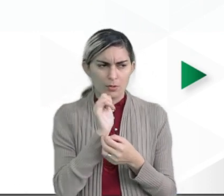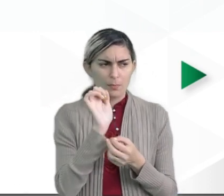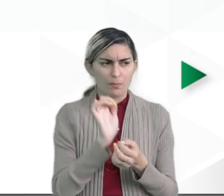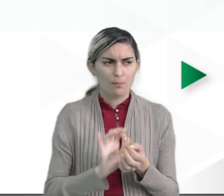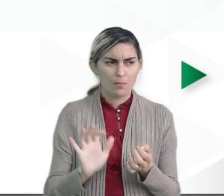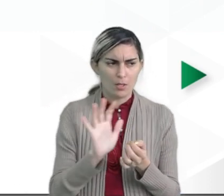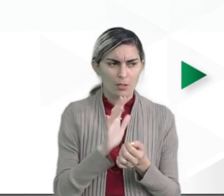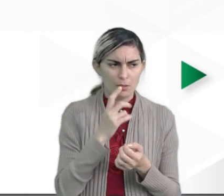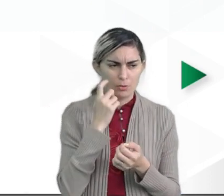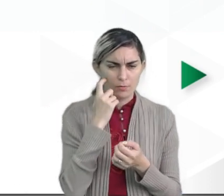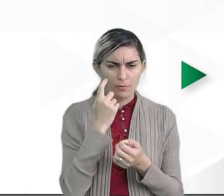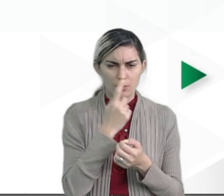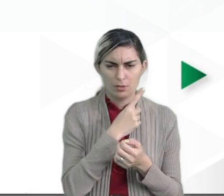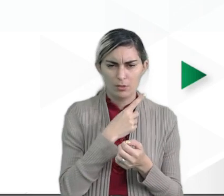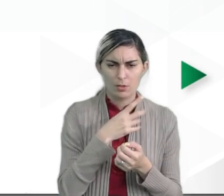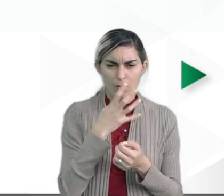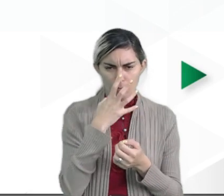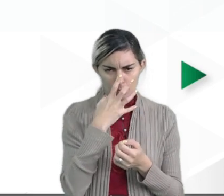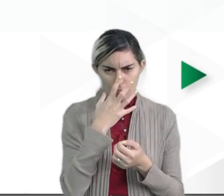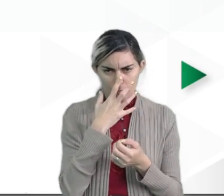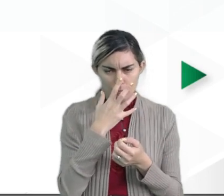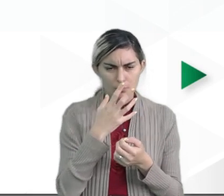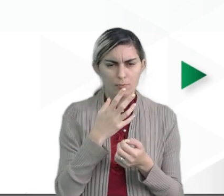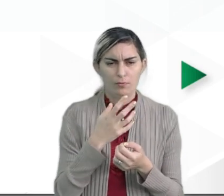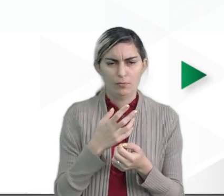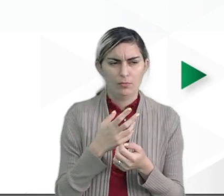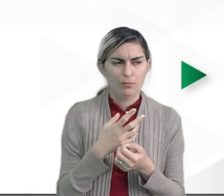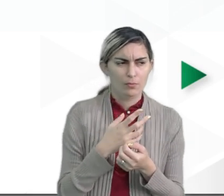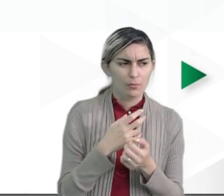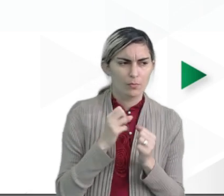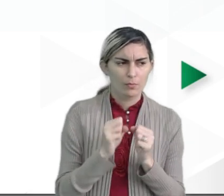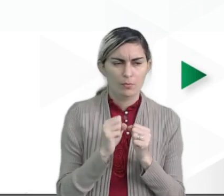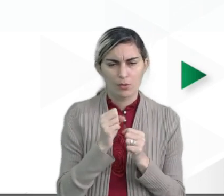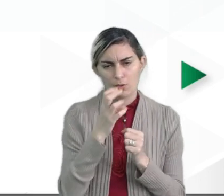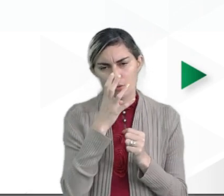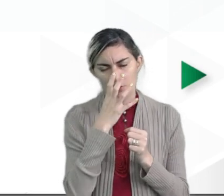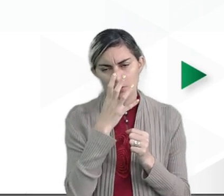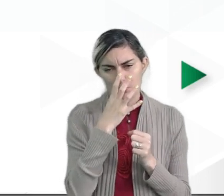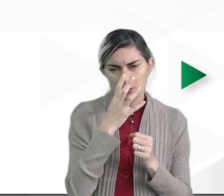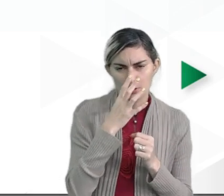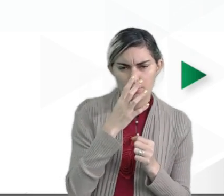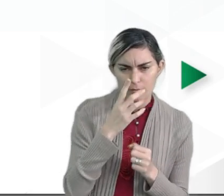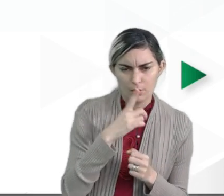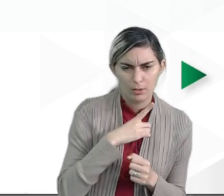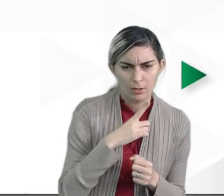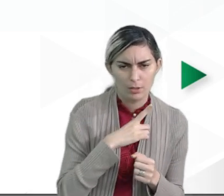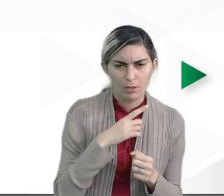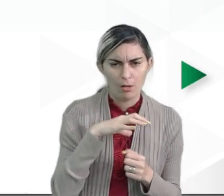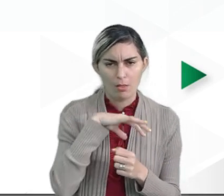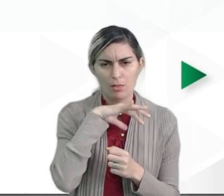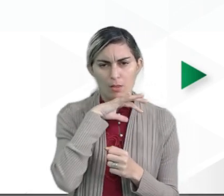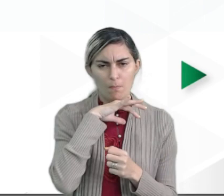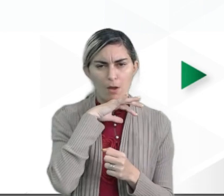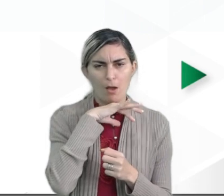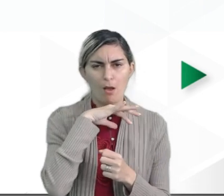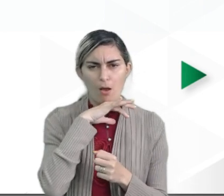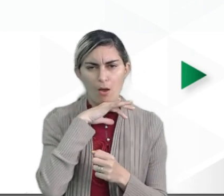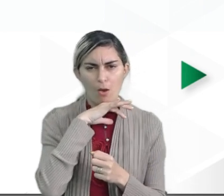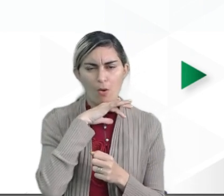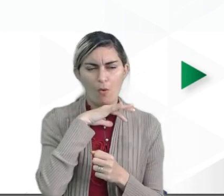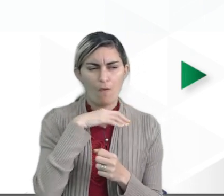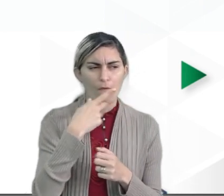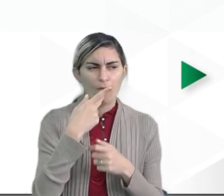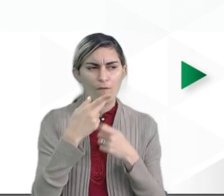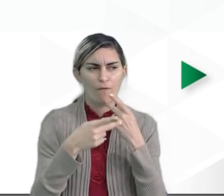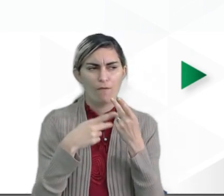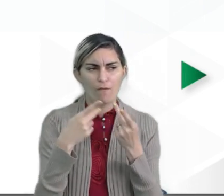que vocês estão observando aí na telinha, pode observar que tem ali um animal pré-histórico. Quando eu